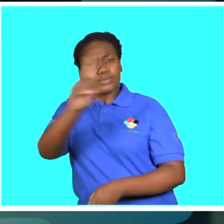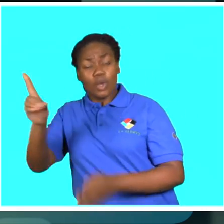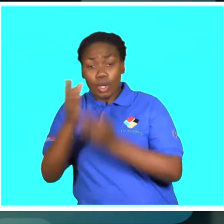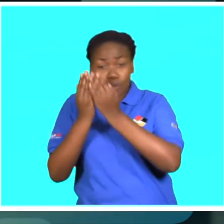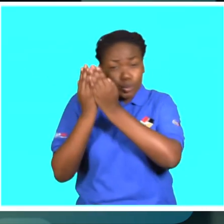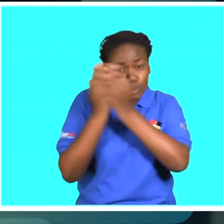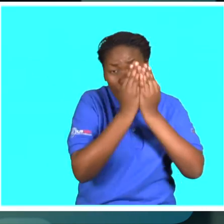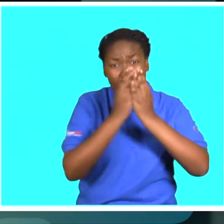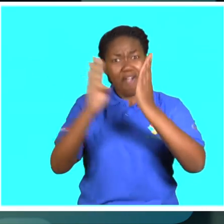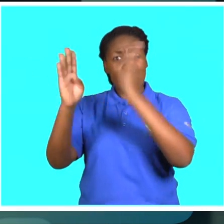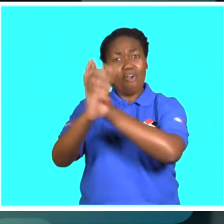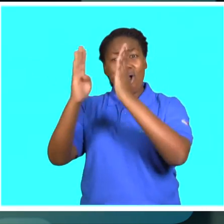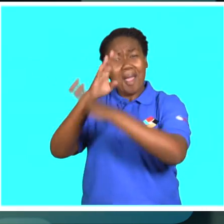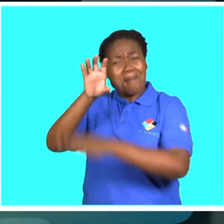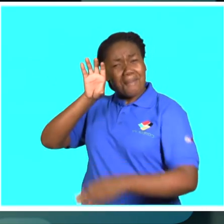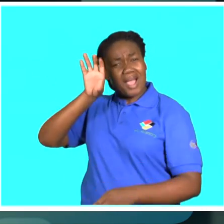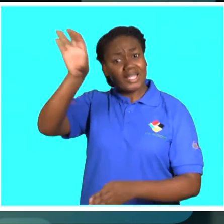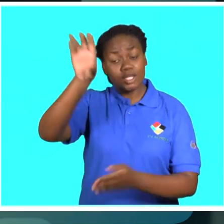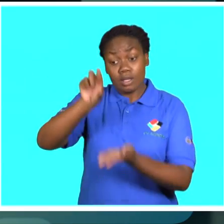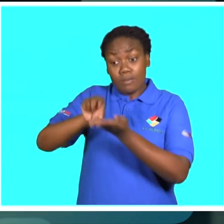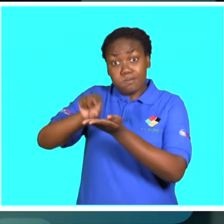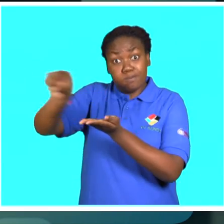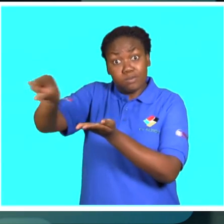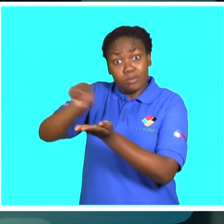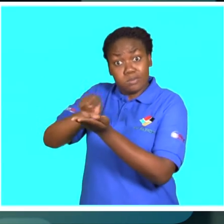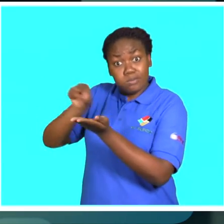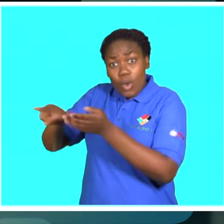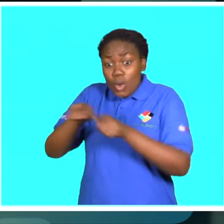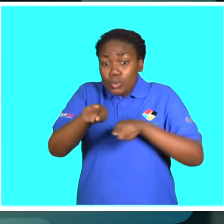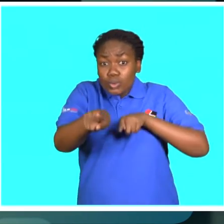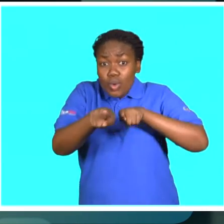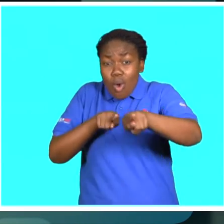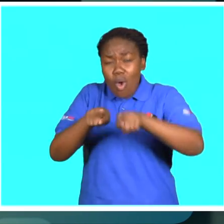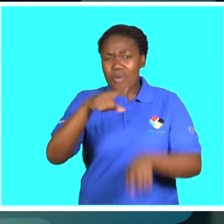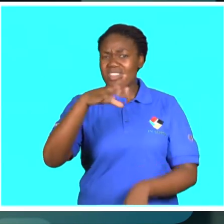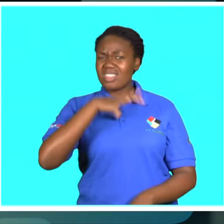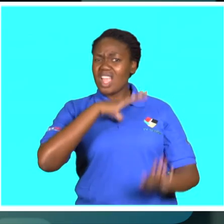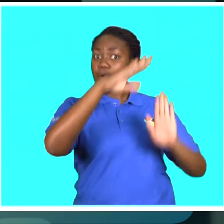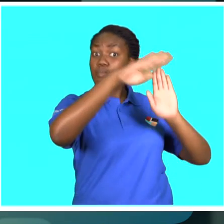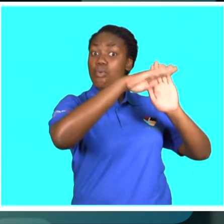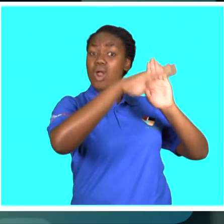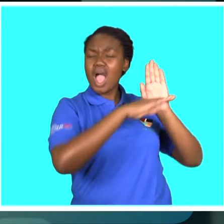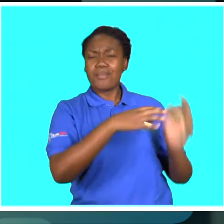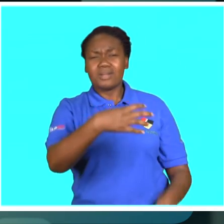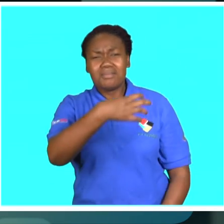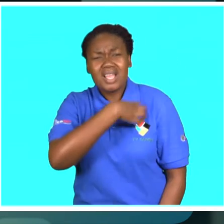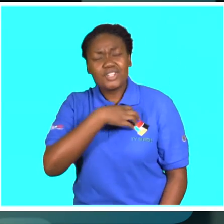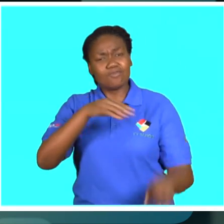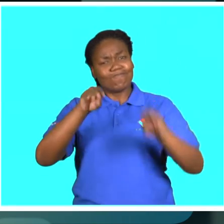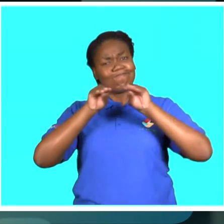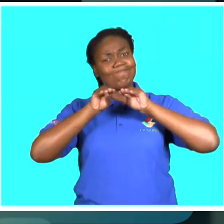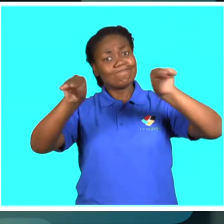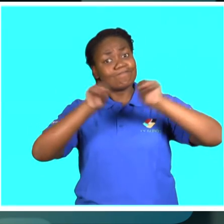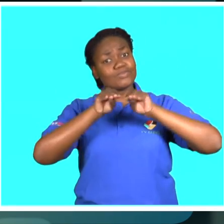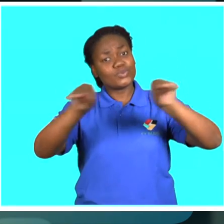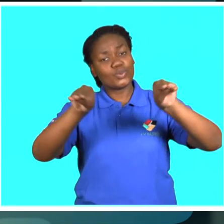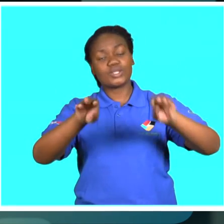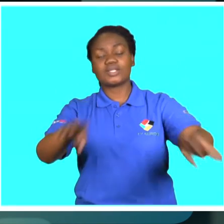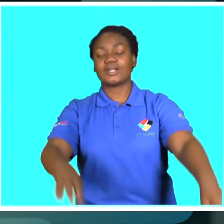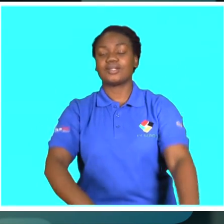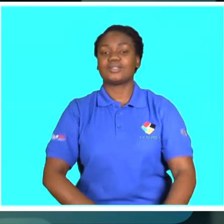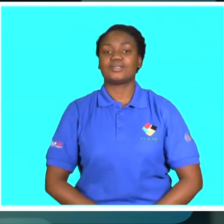estudo para pessoas com deficiência estudarem fora do país, mas, para concorrê-la, é preciso obedecer alguns